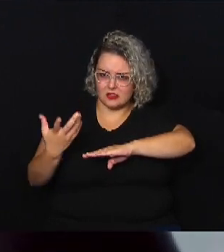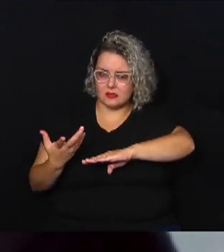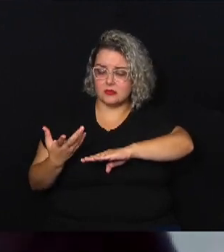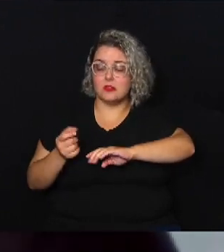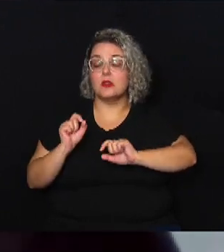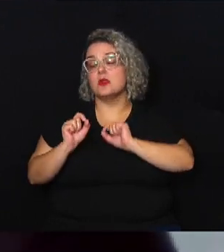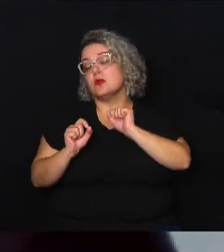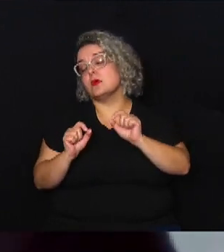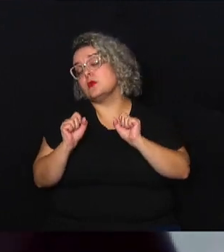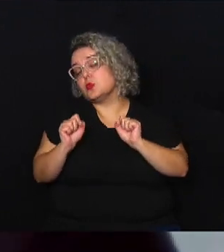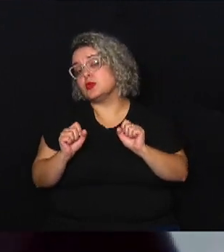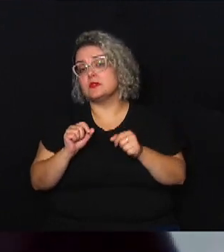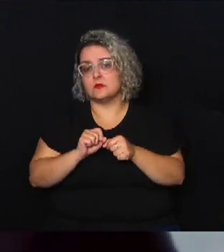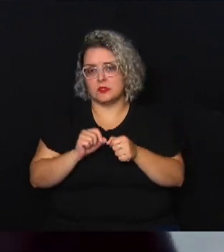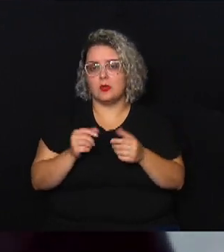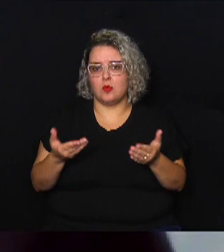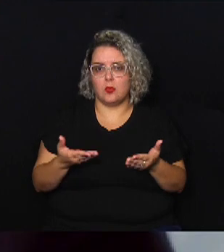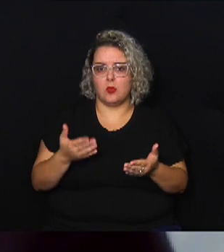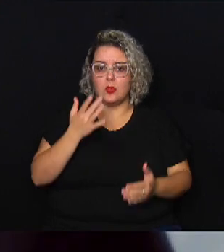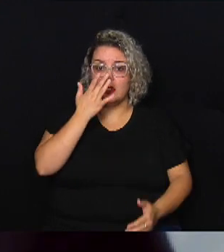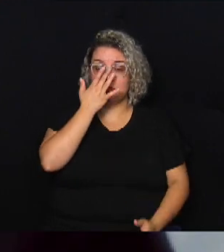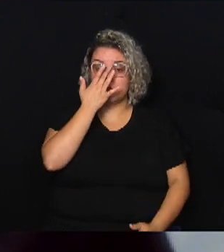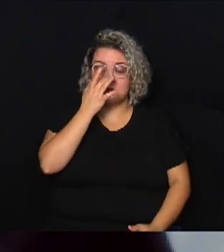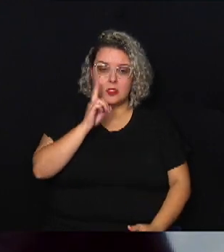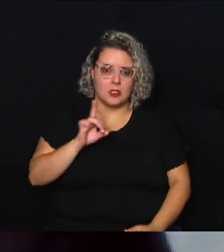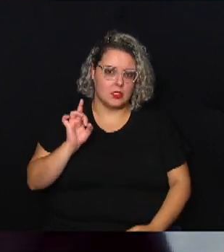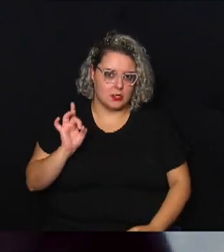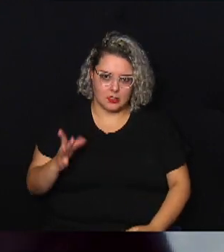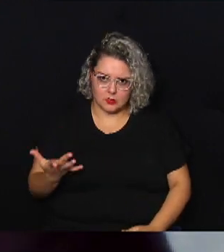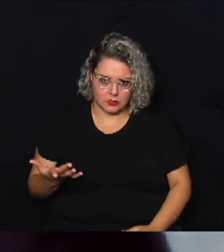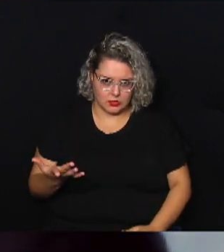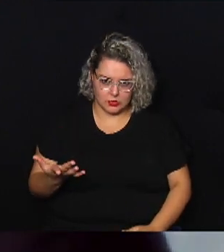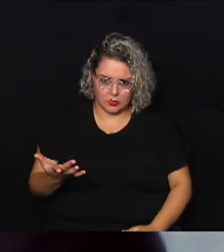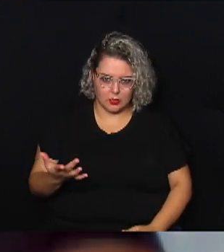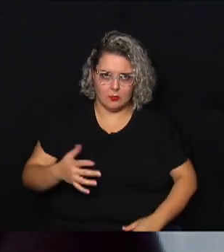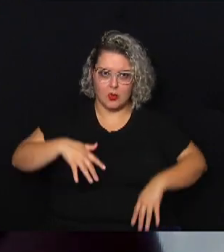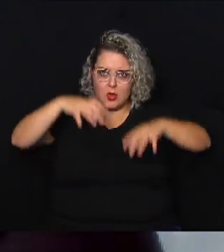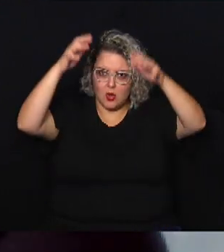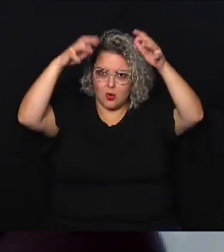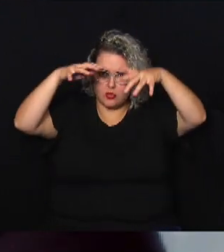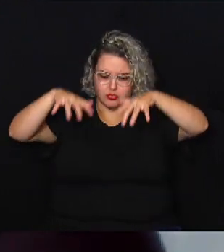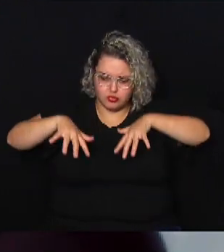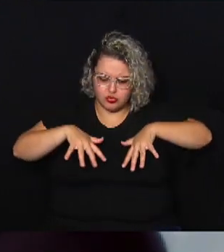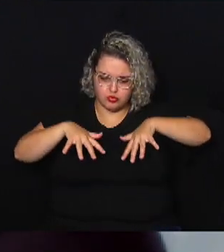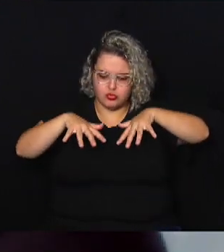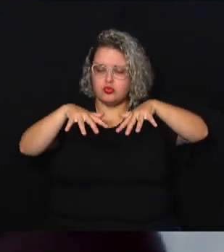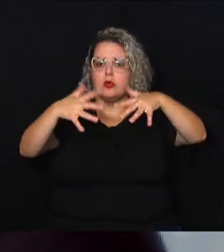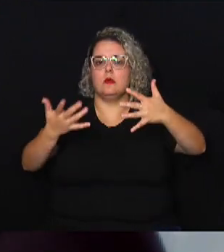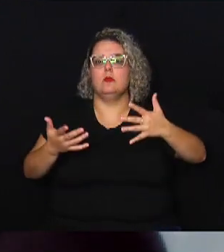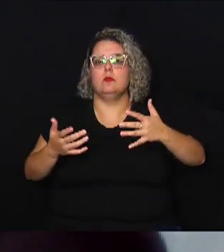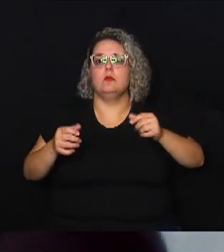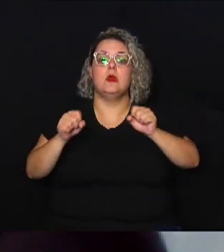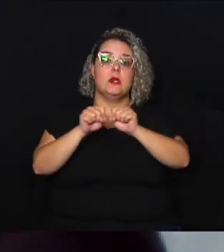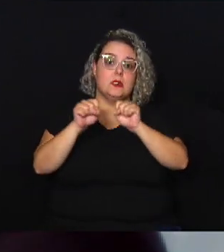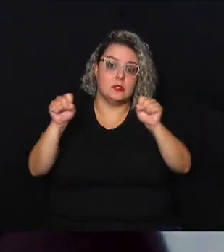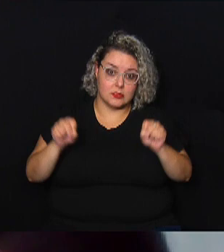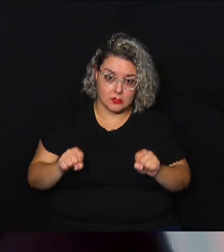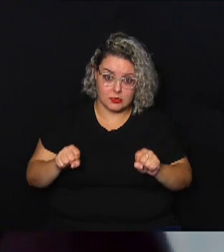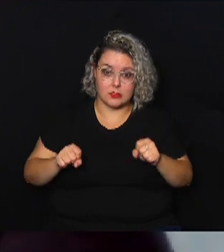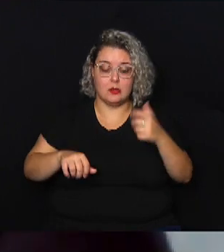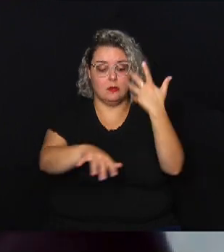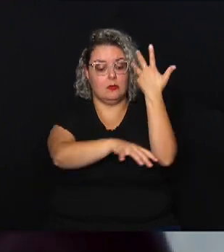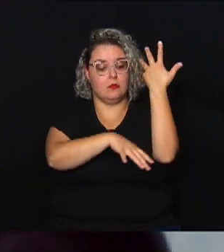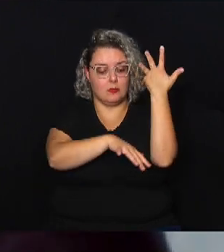não só para casos de inundação mas também você instalar esses sistemas em praças públicas